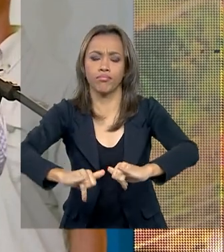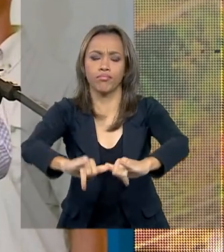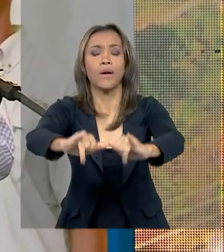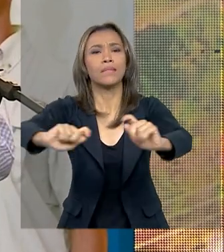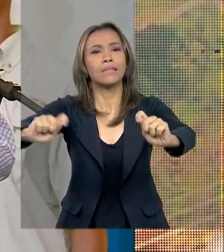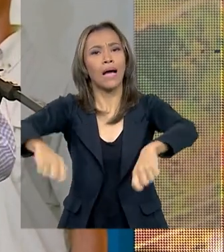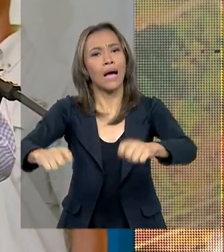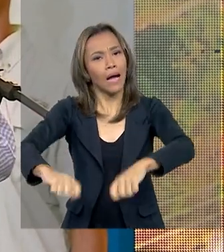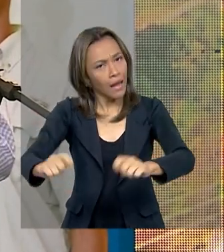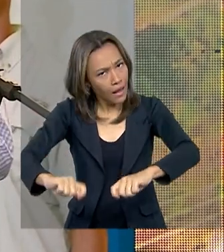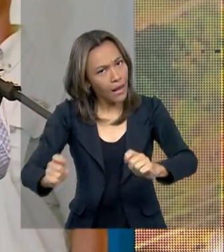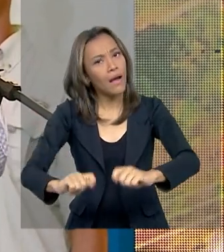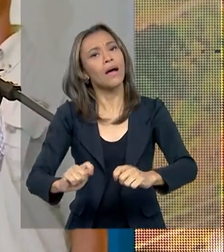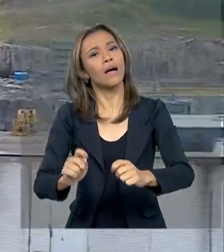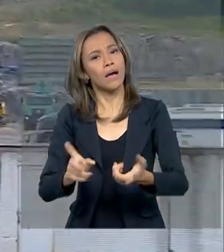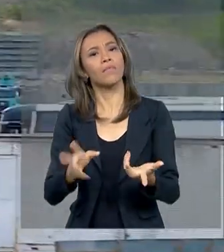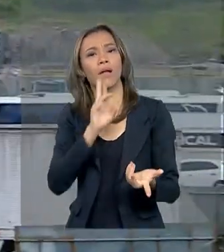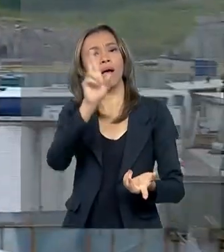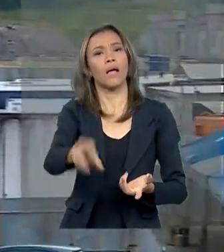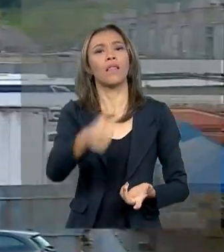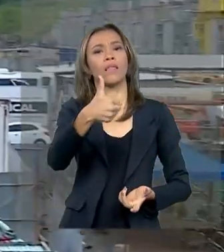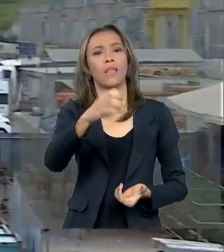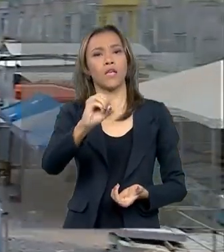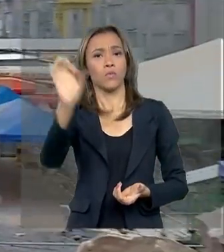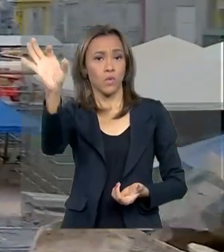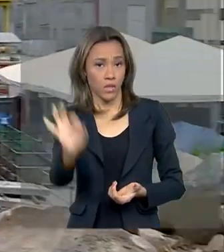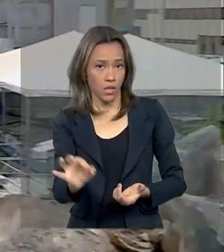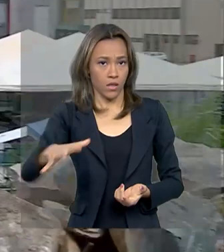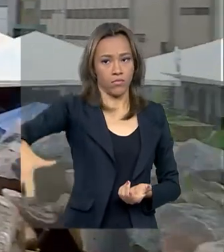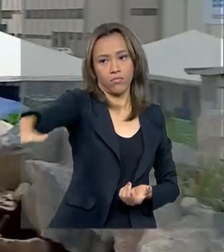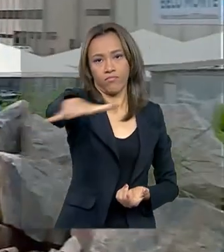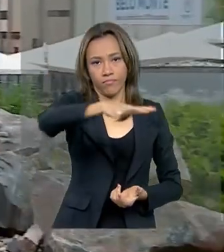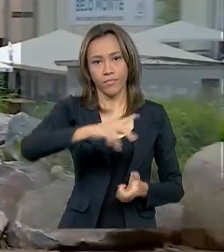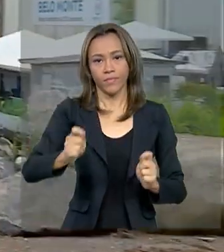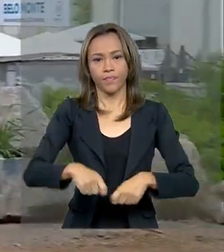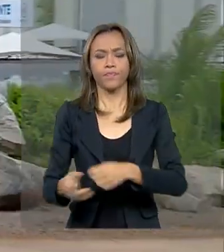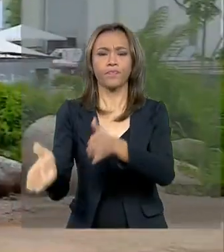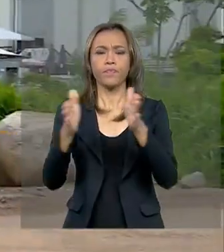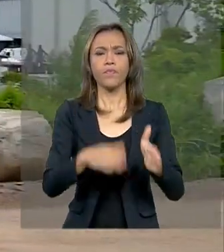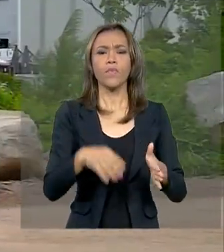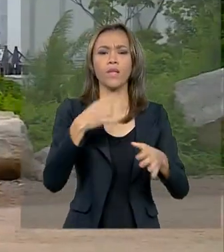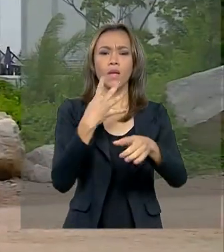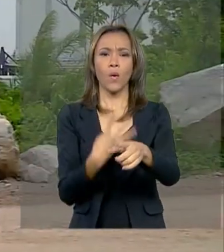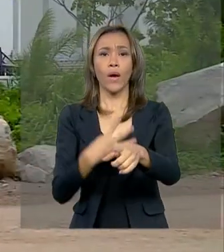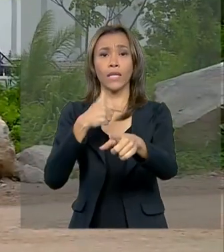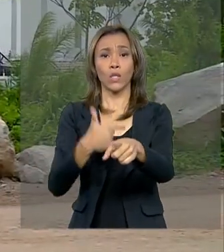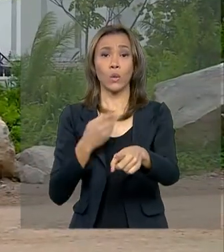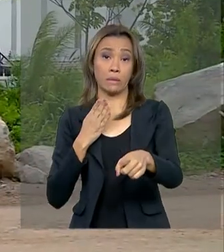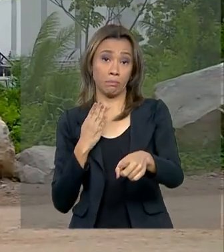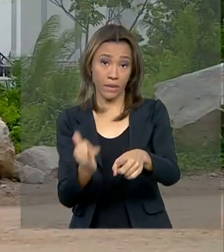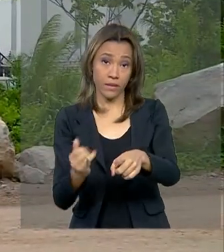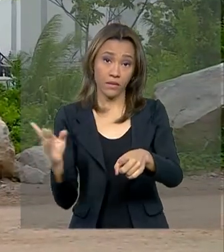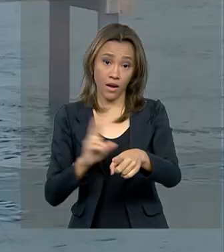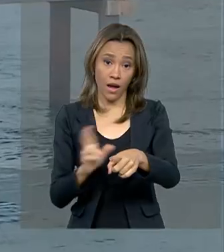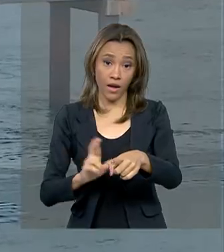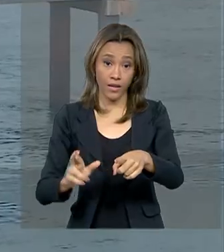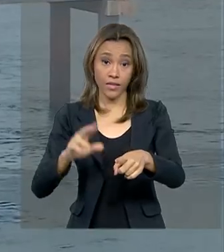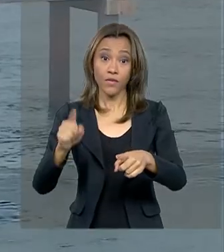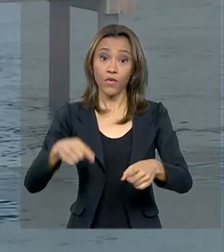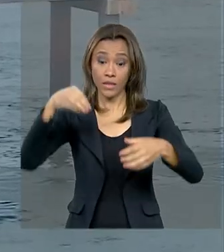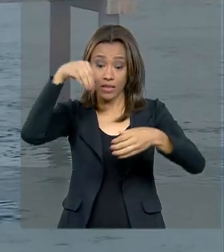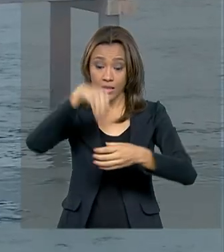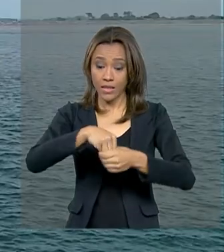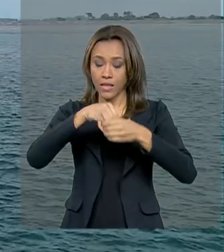da demanda do mercado nacional. A obra, que custou cerca de 42 bilhões de reais, foi erguida no meio do rio